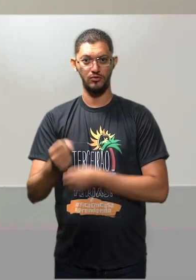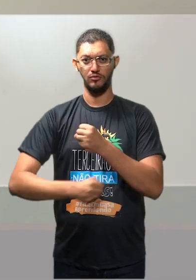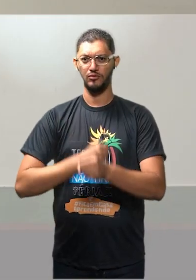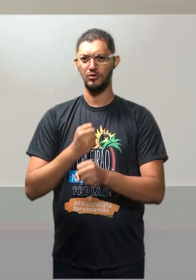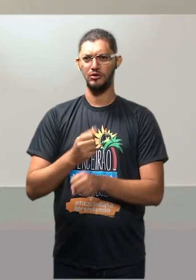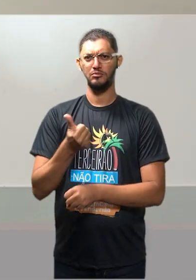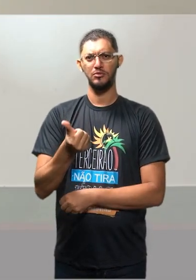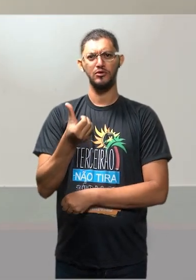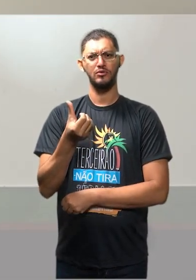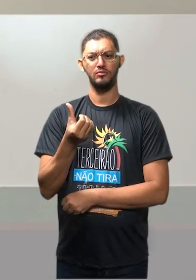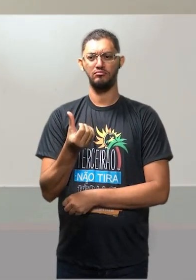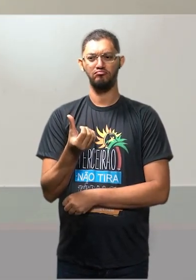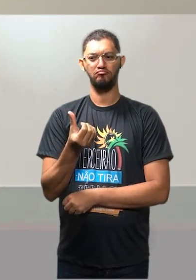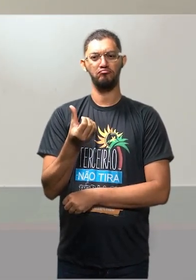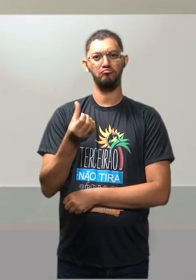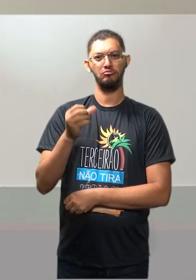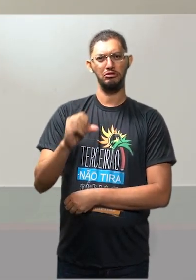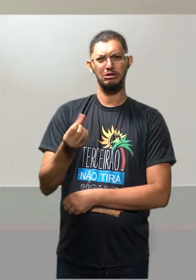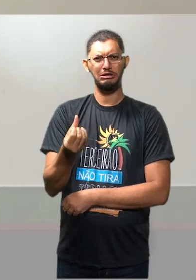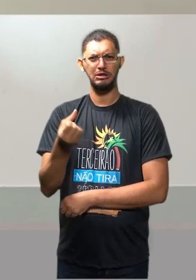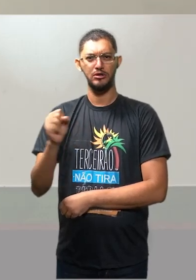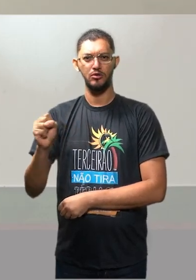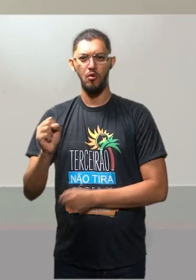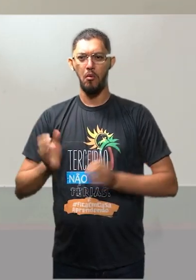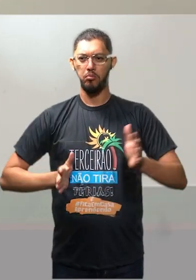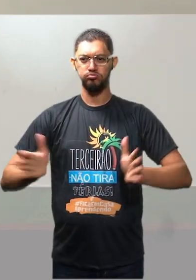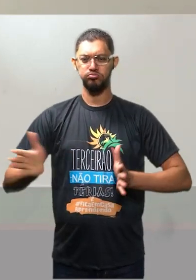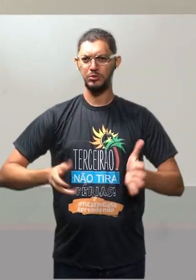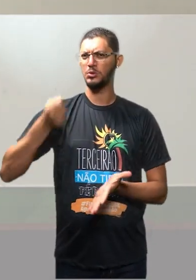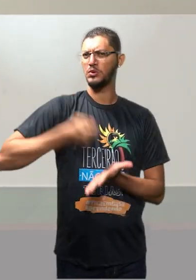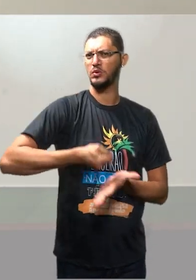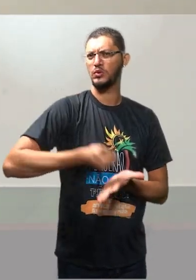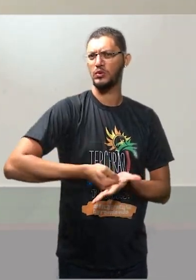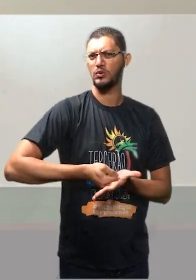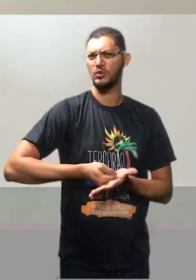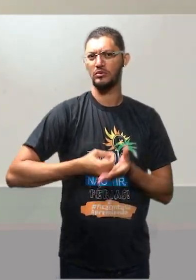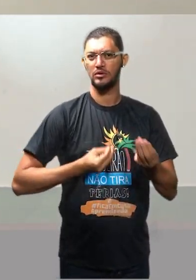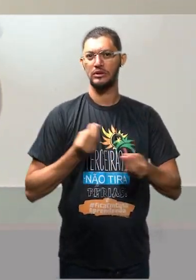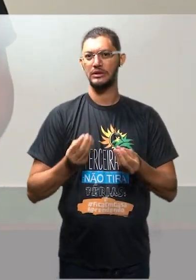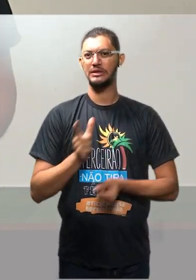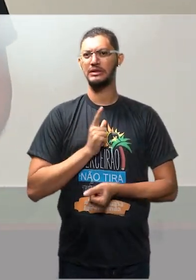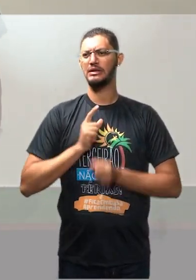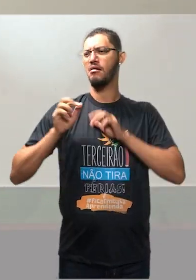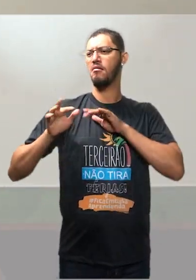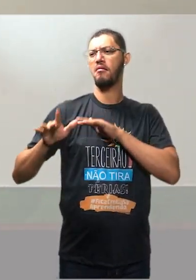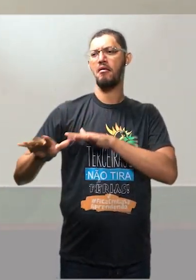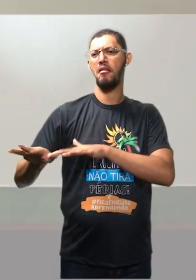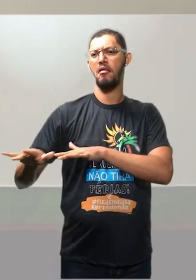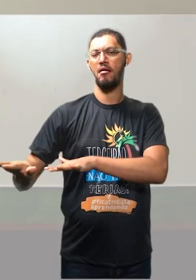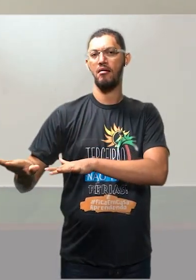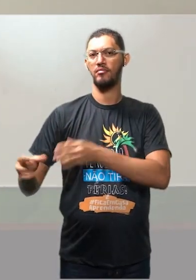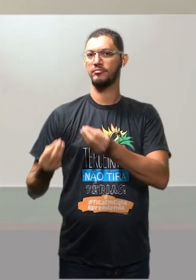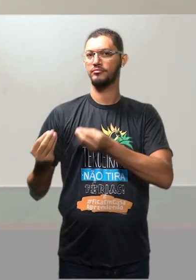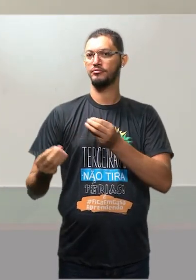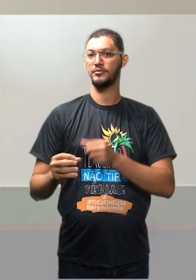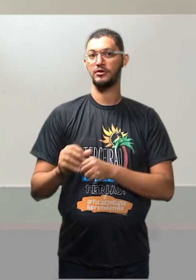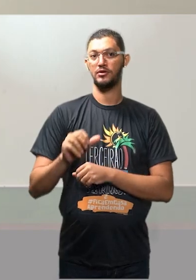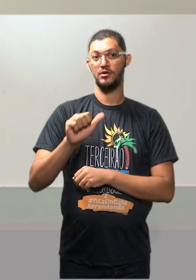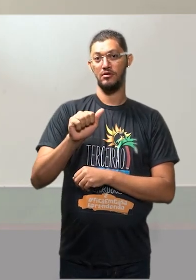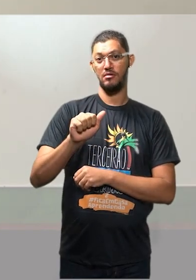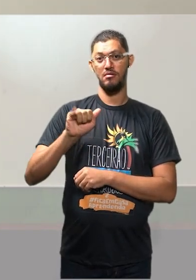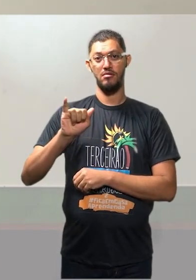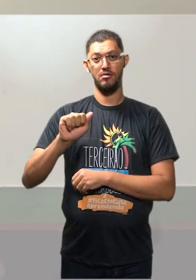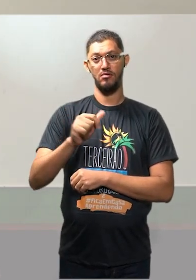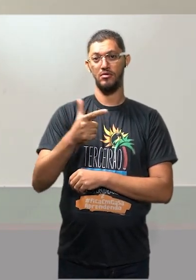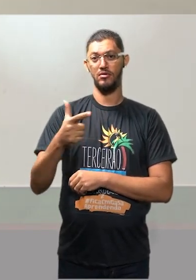peraí, eu não entendo. Como é que é um regime autoritário e tem passeata? AI-1, AI-2, AI-3, AI